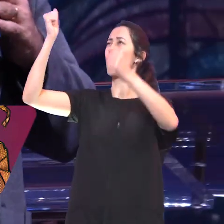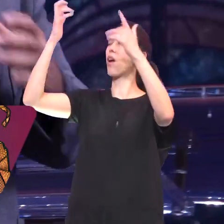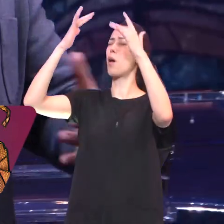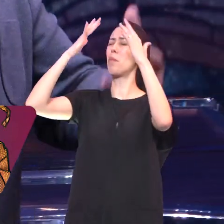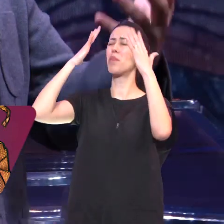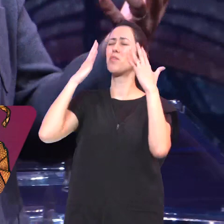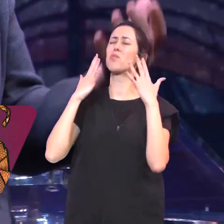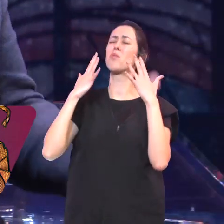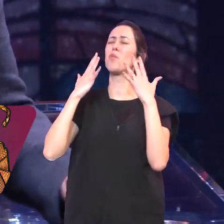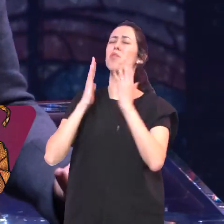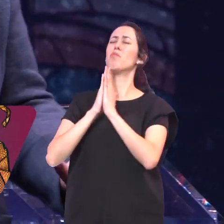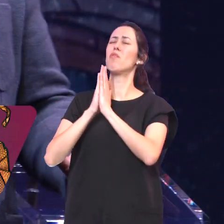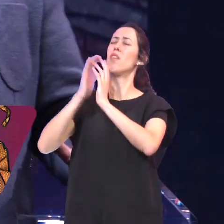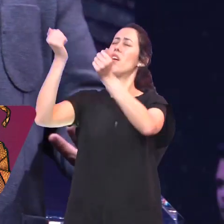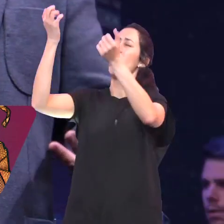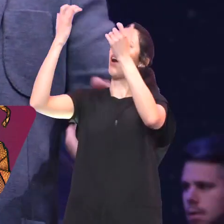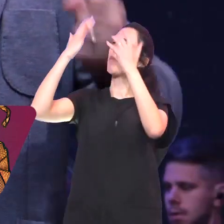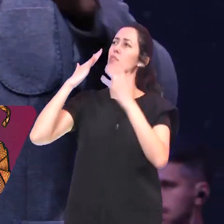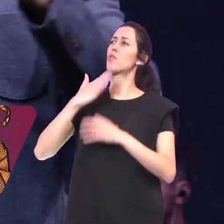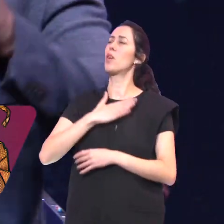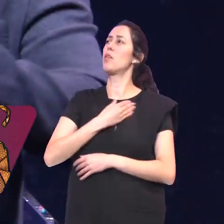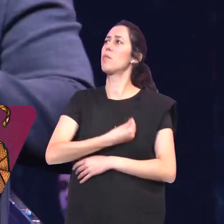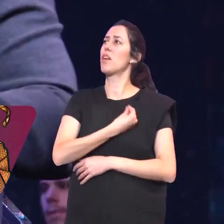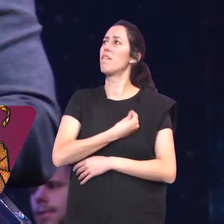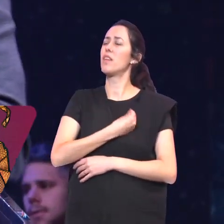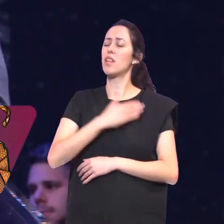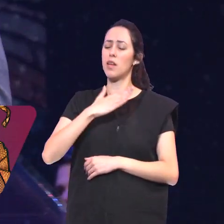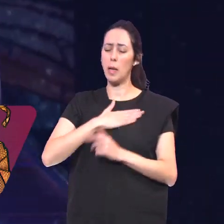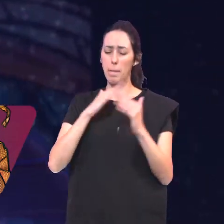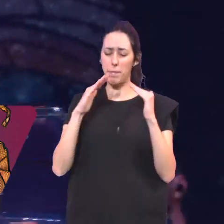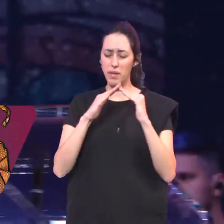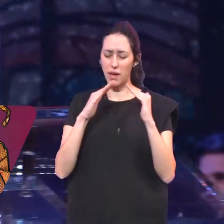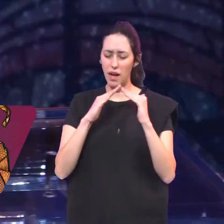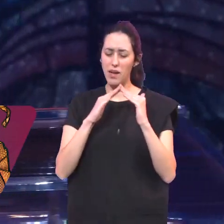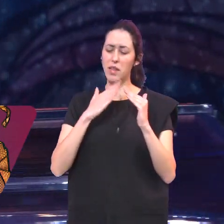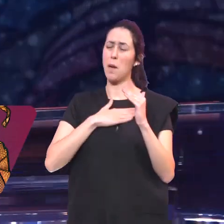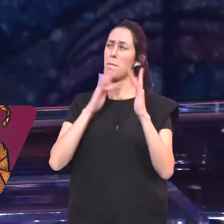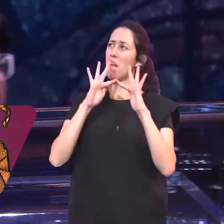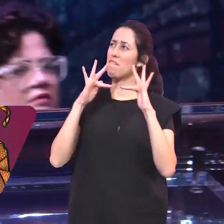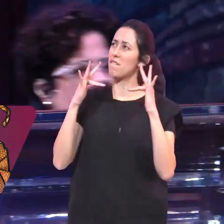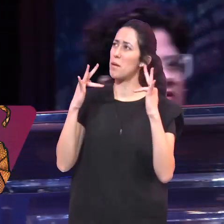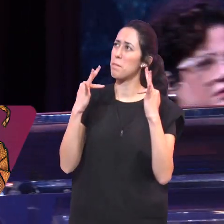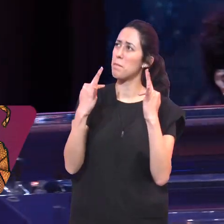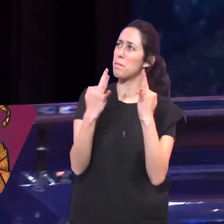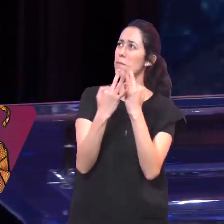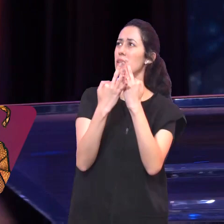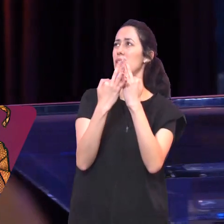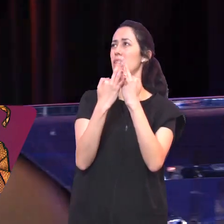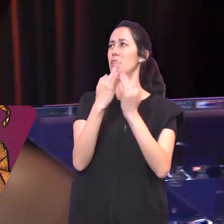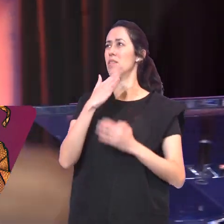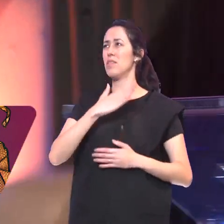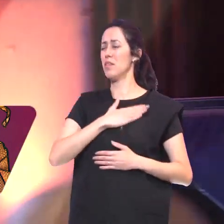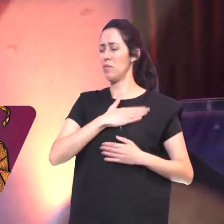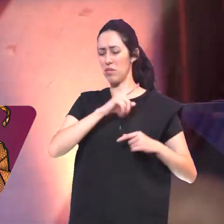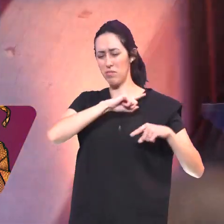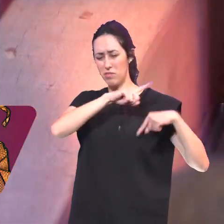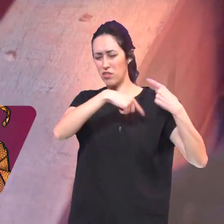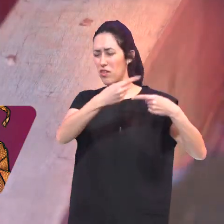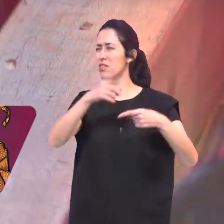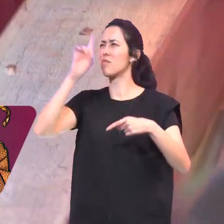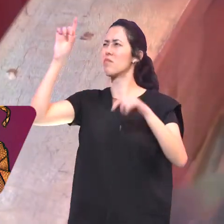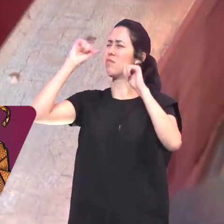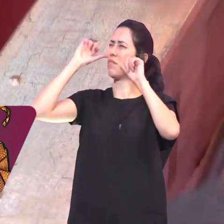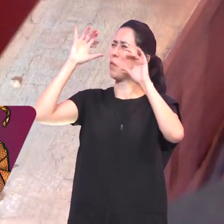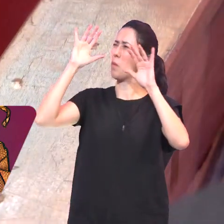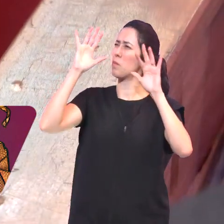Abençoa a minha vida A minha casa A minha família A minha linhagem Este